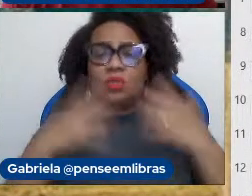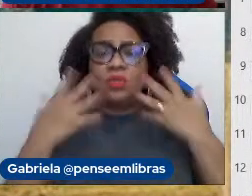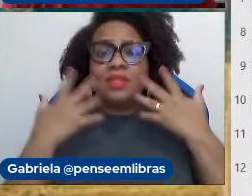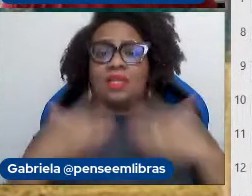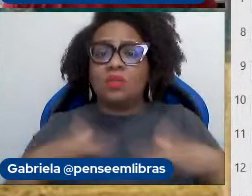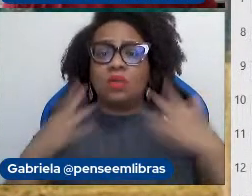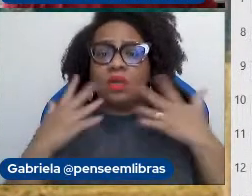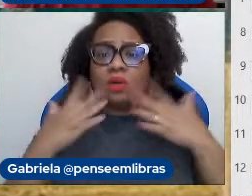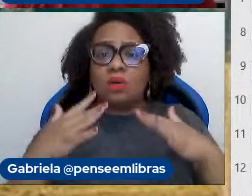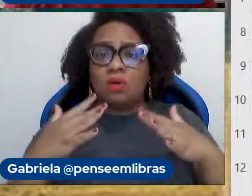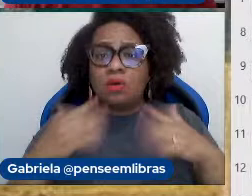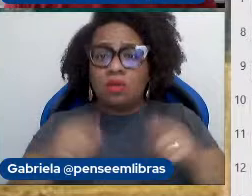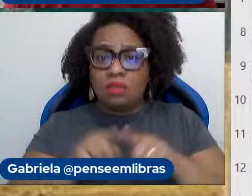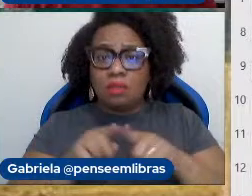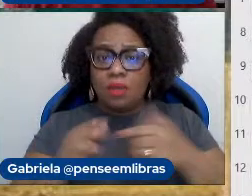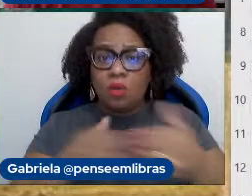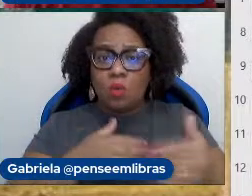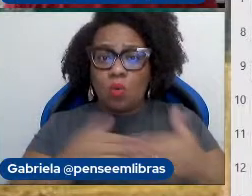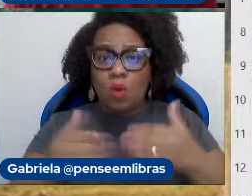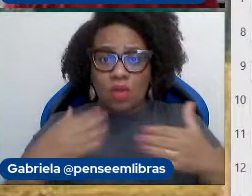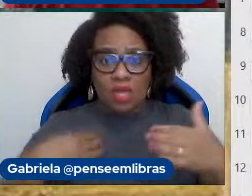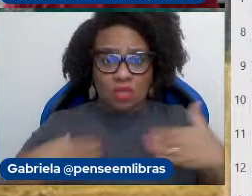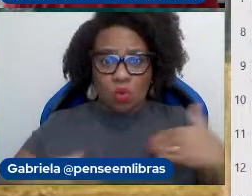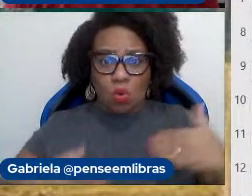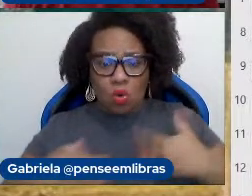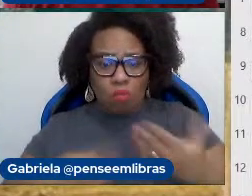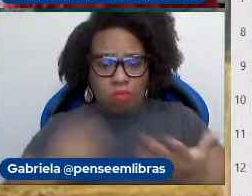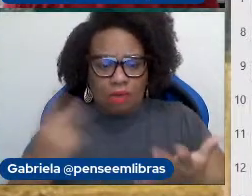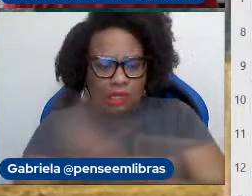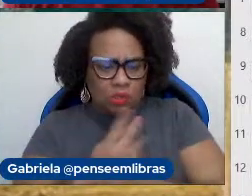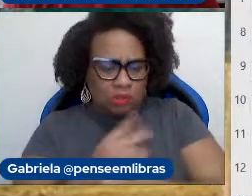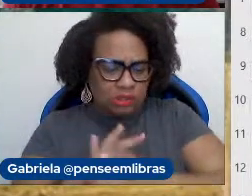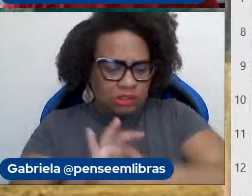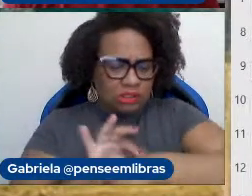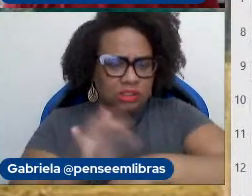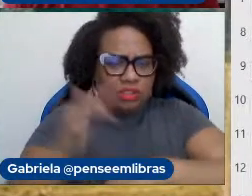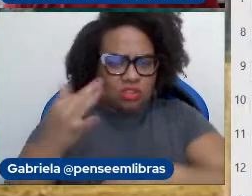seja considerada como algo não natural para o mundo. Então,